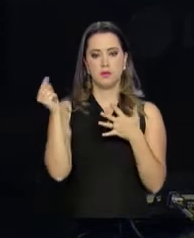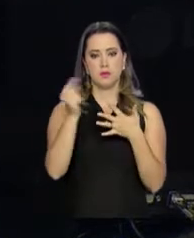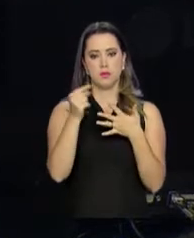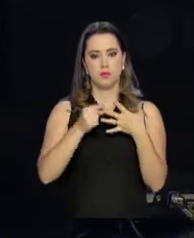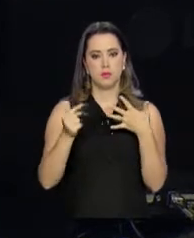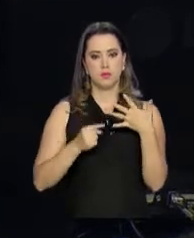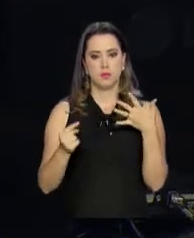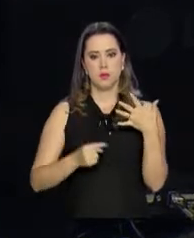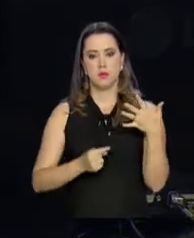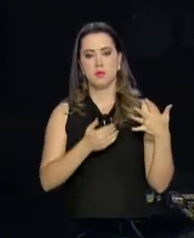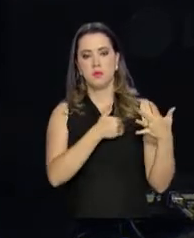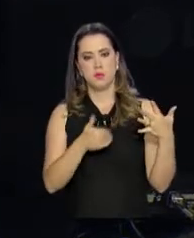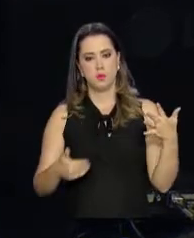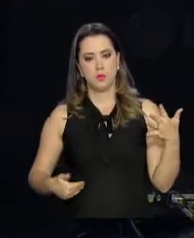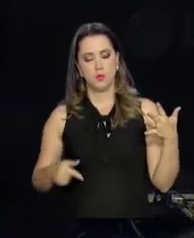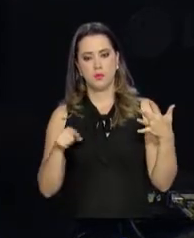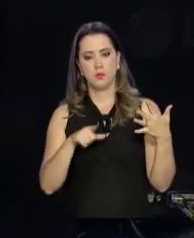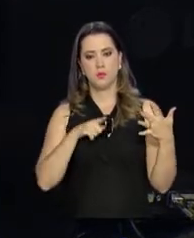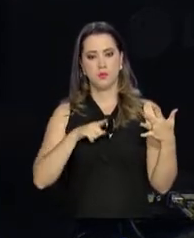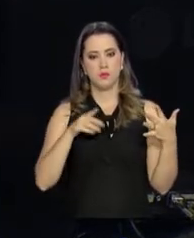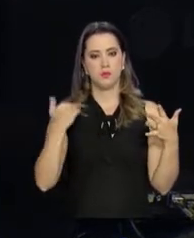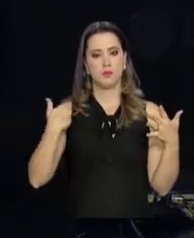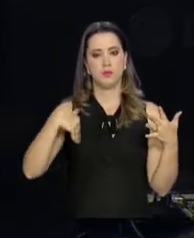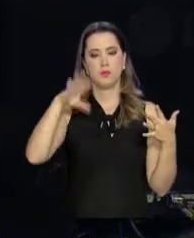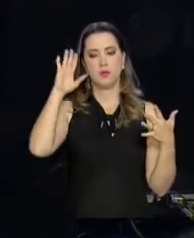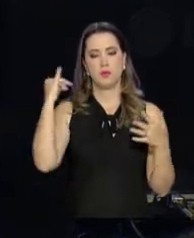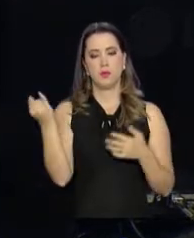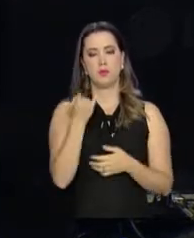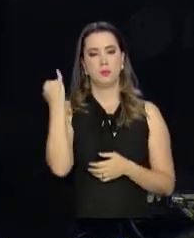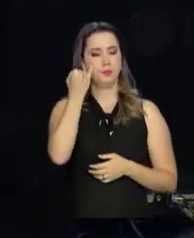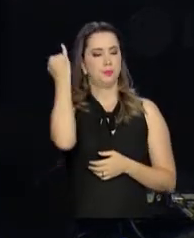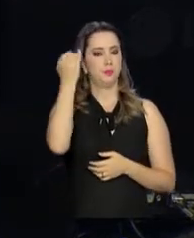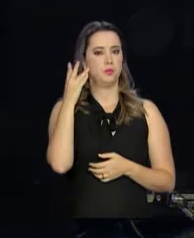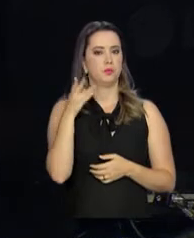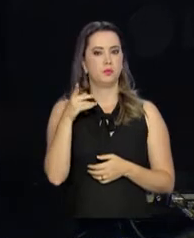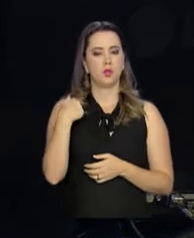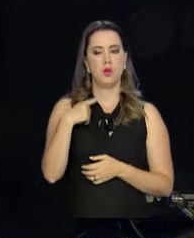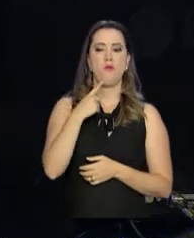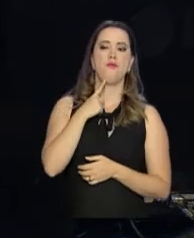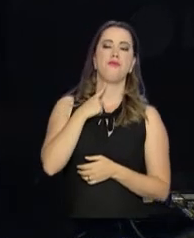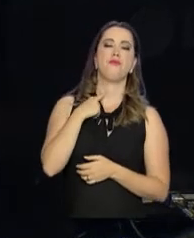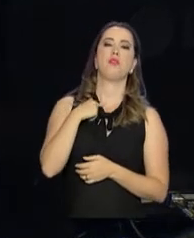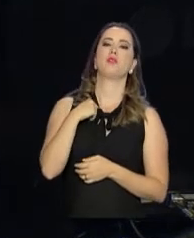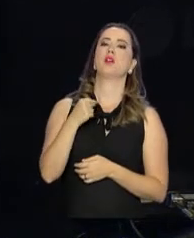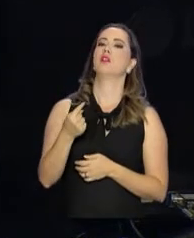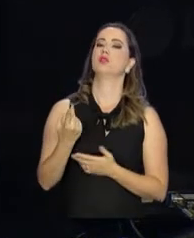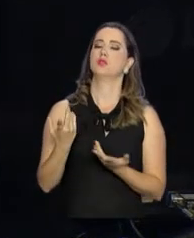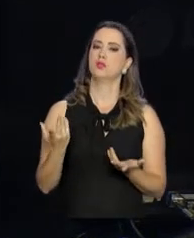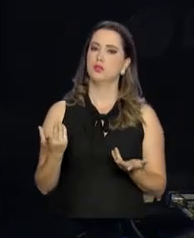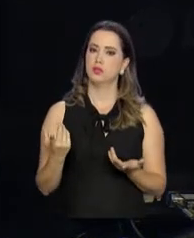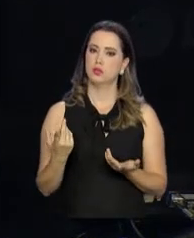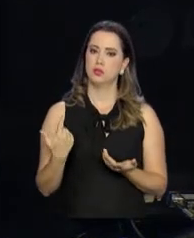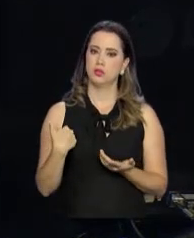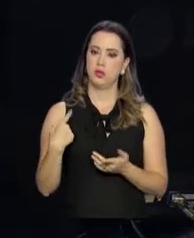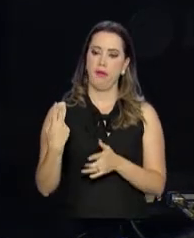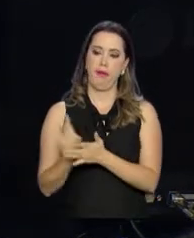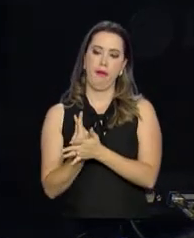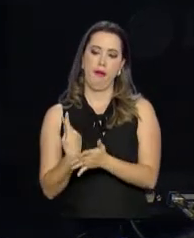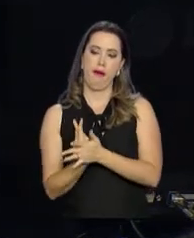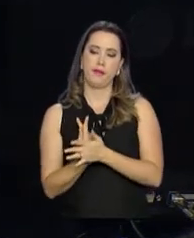governamentais que têm o maior significado e não ao desejo ilícito,